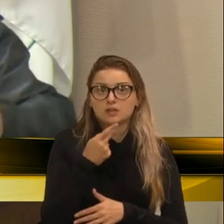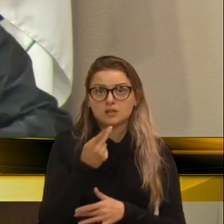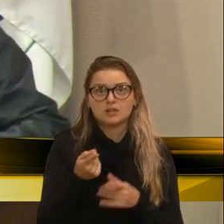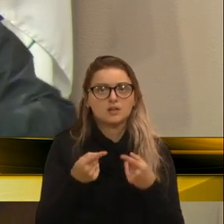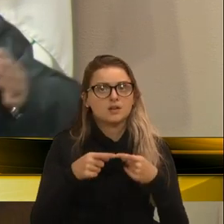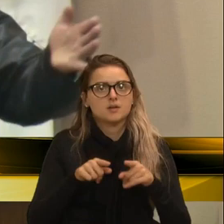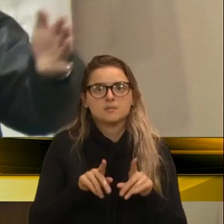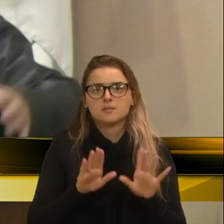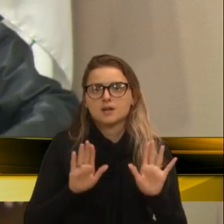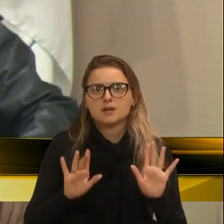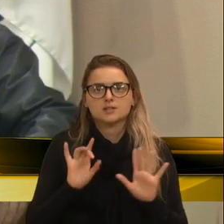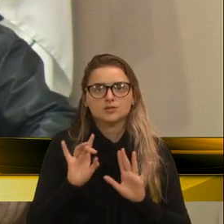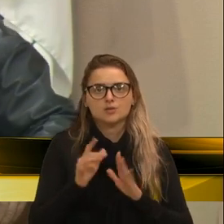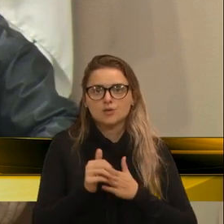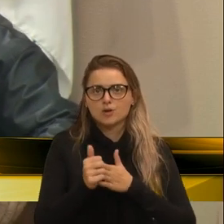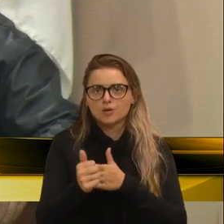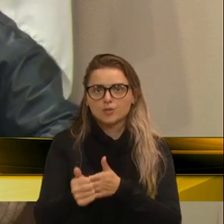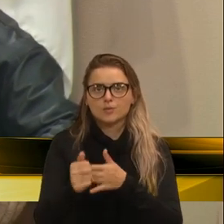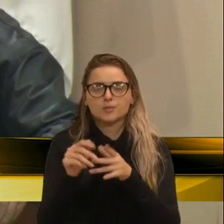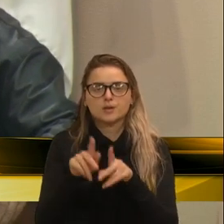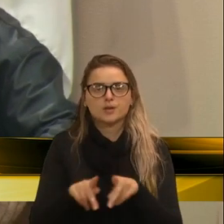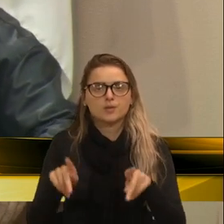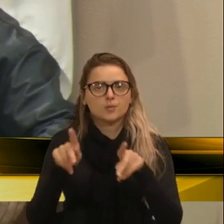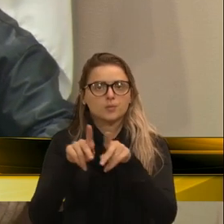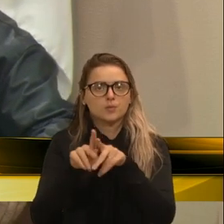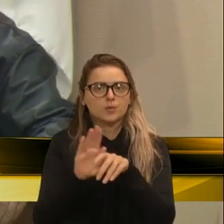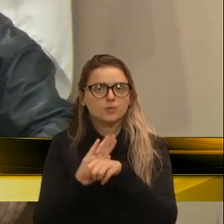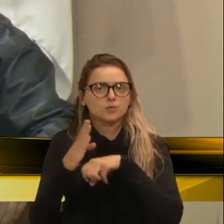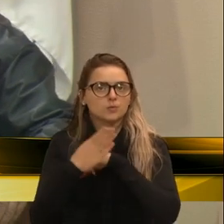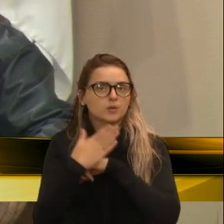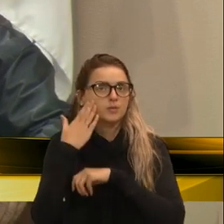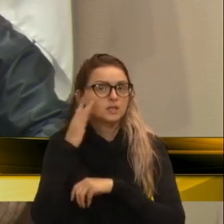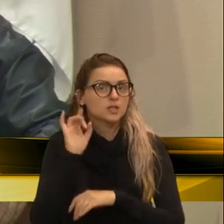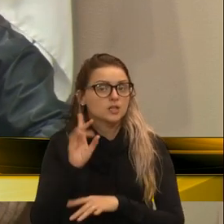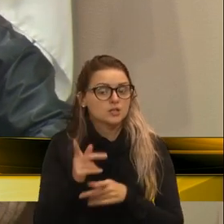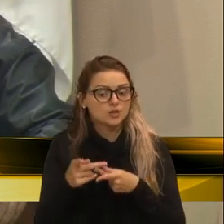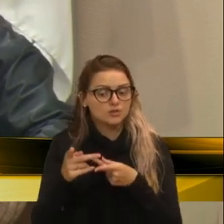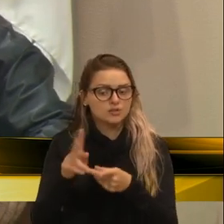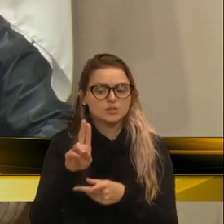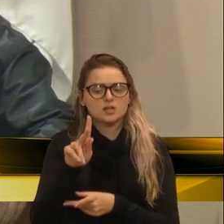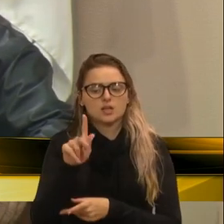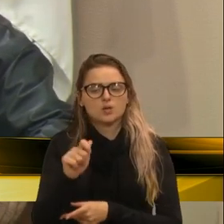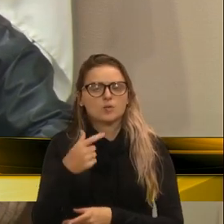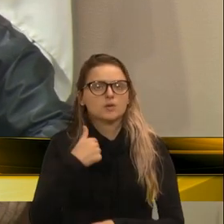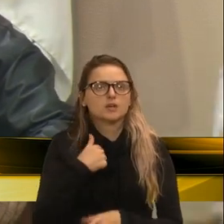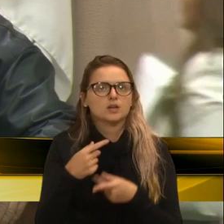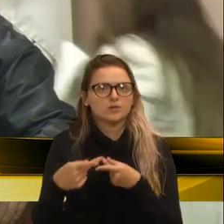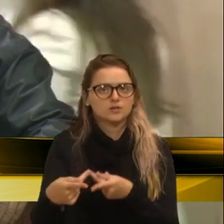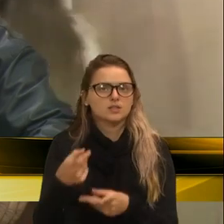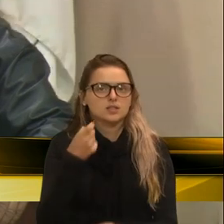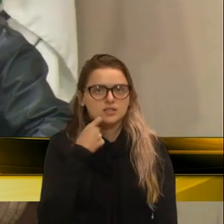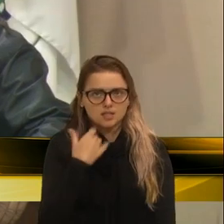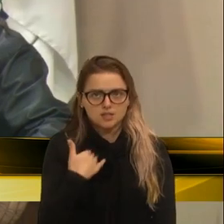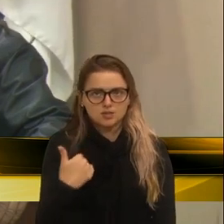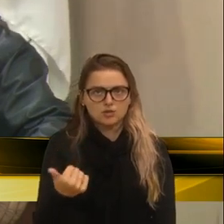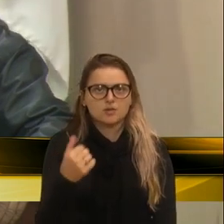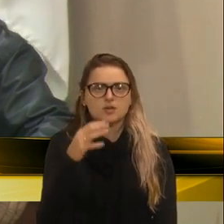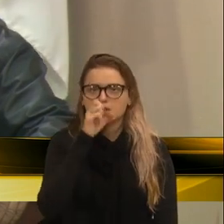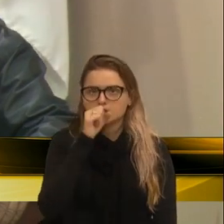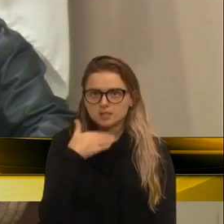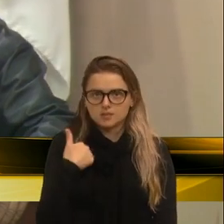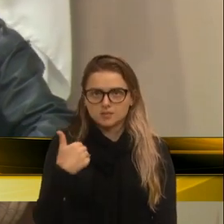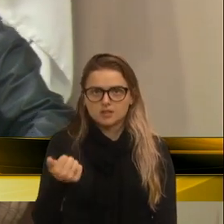só acompanhar o povo lá do bairro, como é que está a situação. É só ir na UPA, como fui eu, sexta, chamado, sábado chamado,